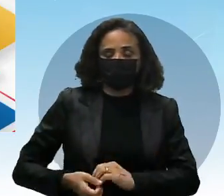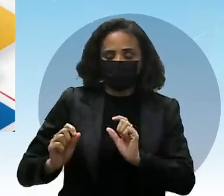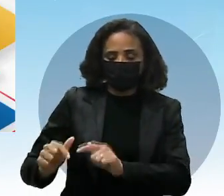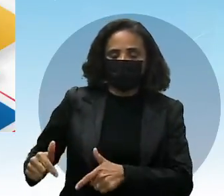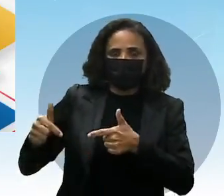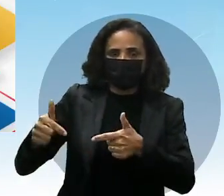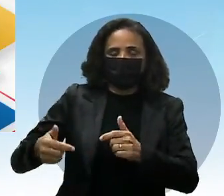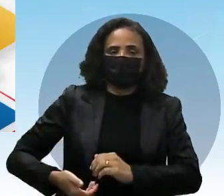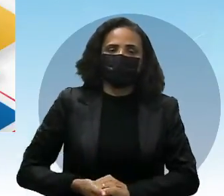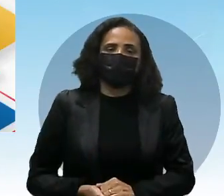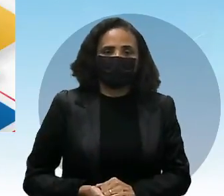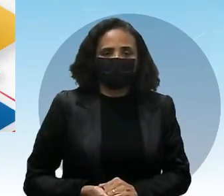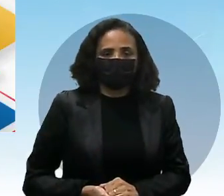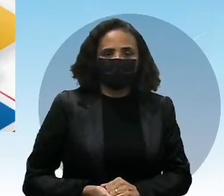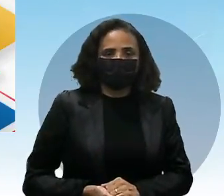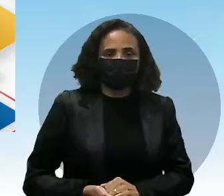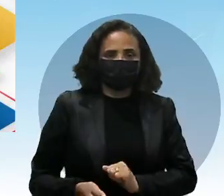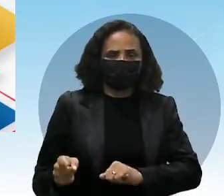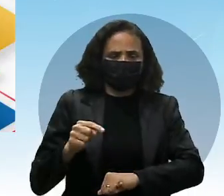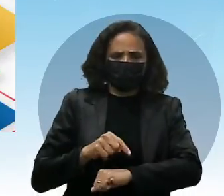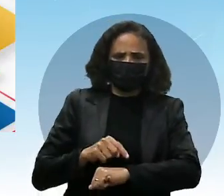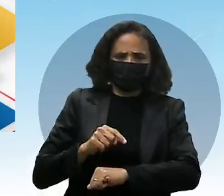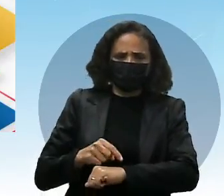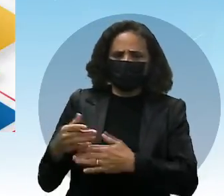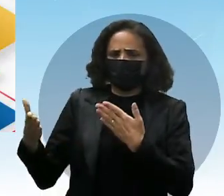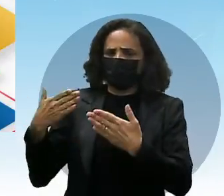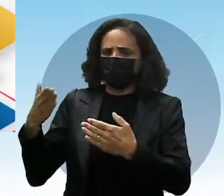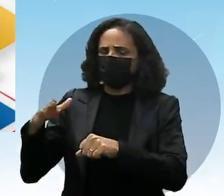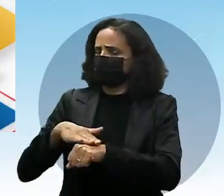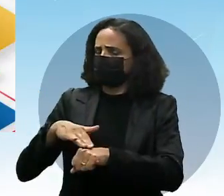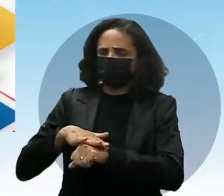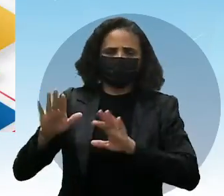E, por ora, ele não está querendo muita conversa, não.